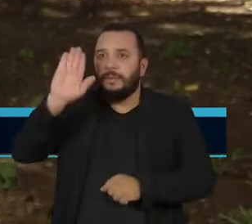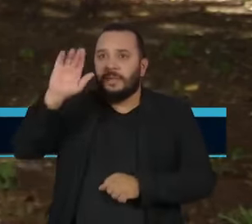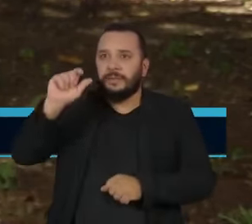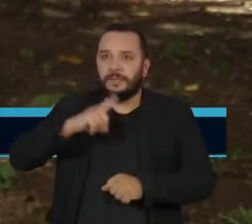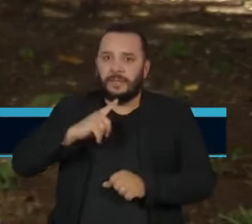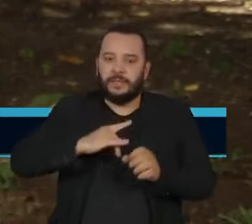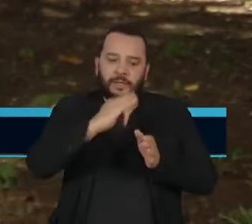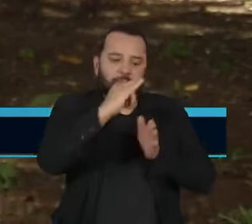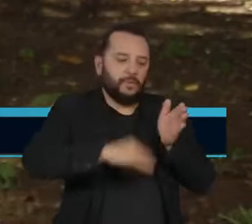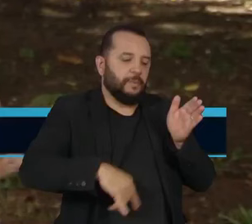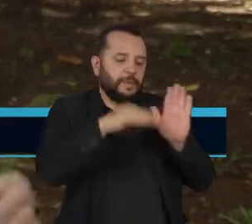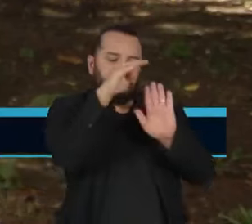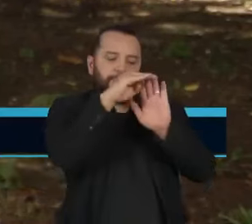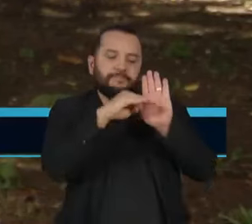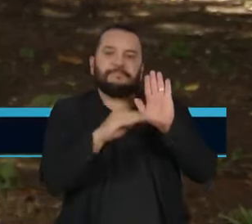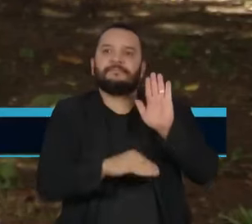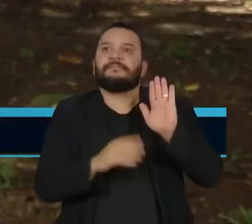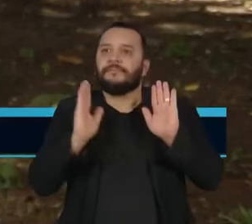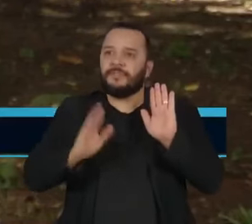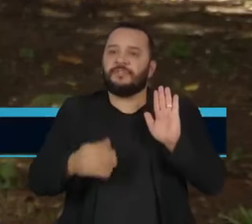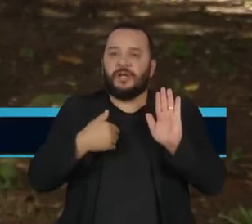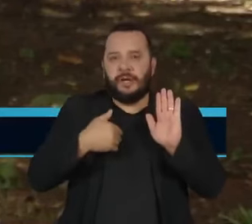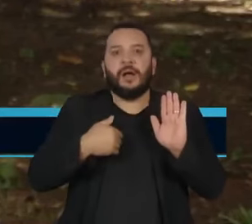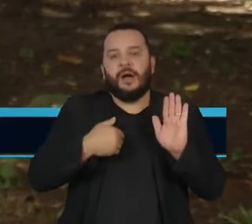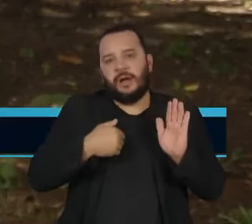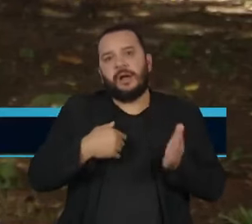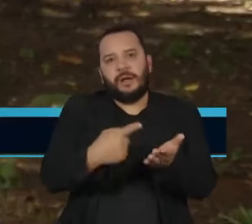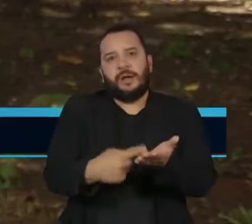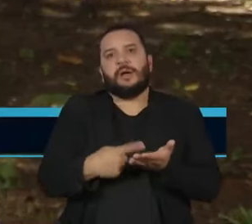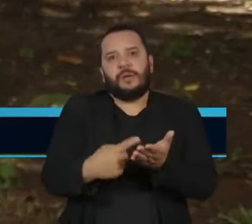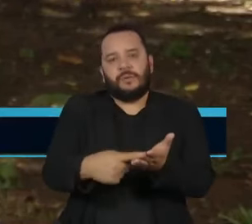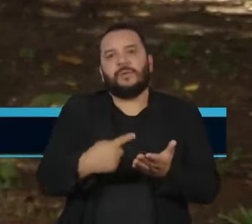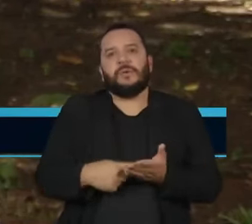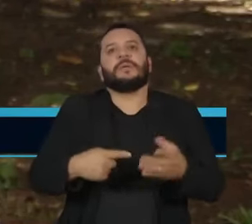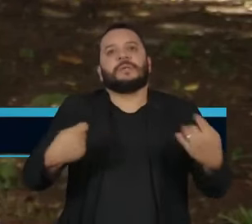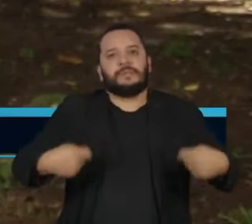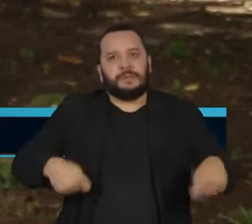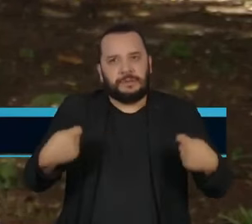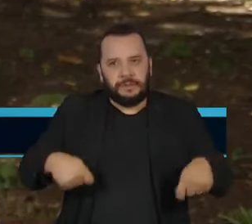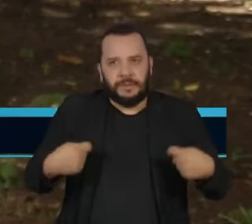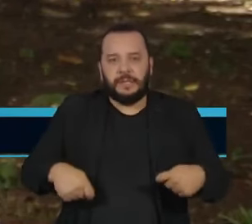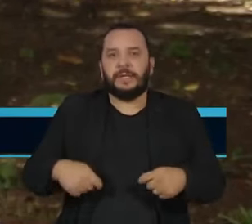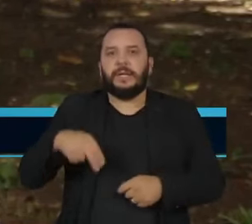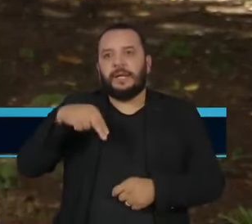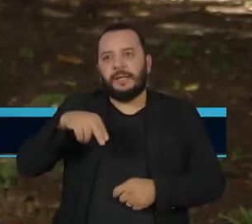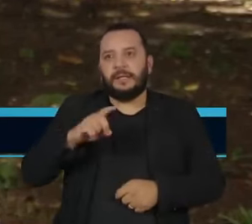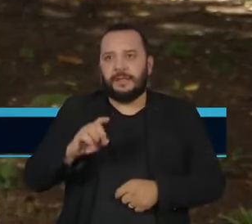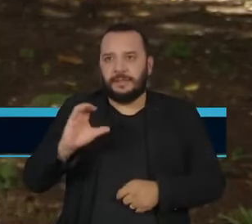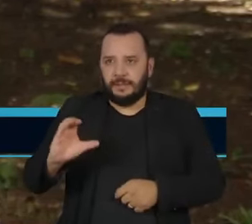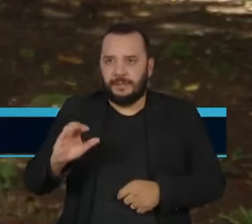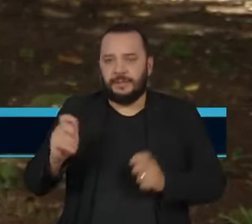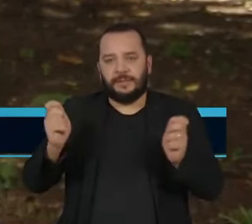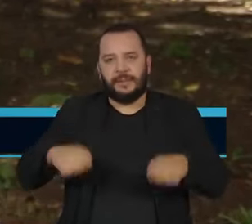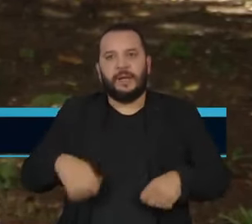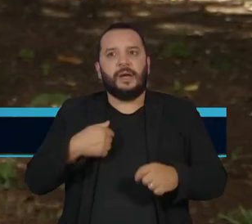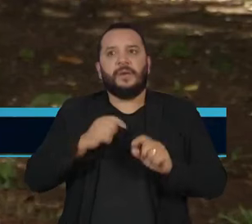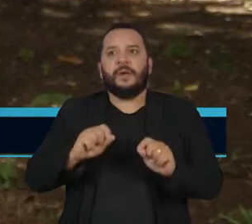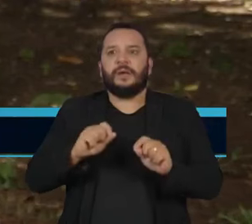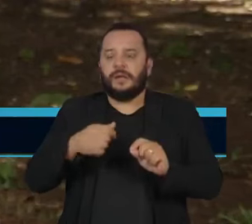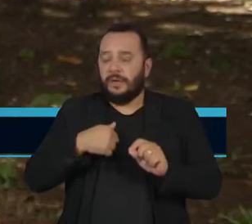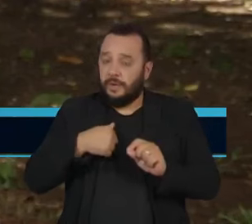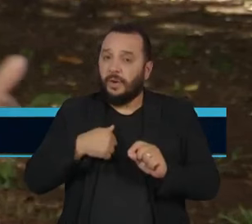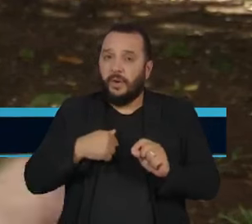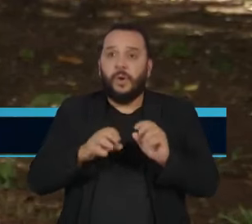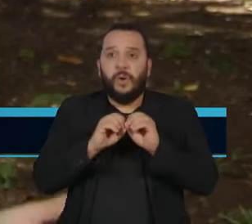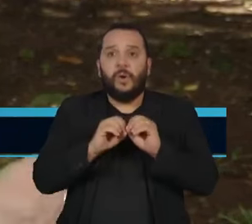Contribuições Nacionalmente Determinadas, as NDCs, que permitem à ONU calcular o tamanho do atraso nas